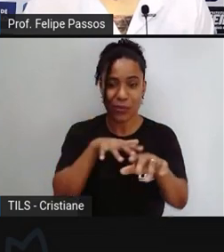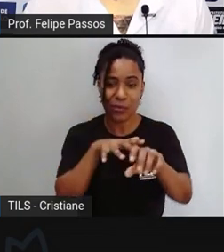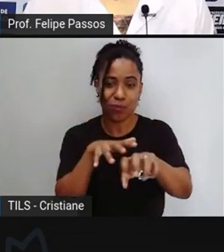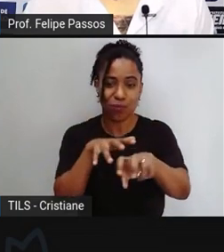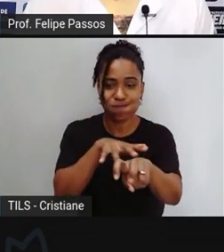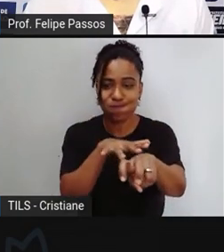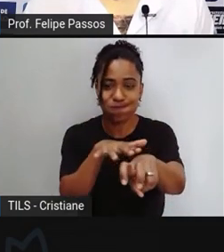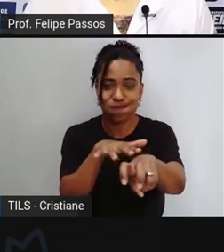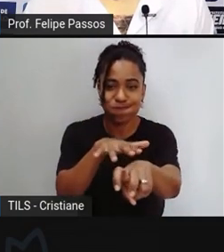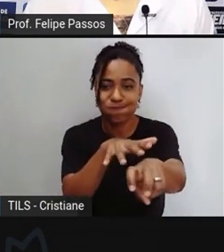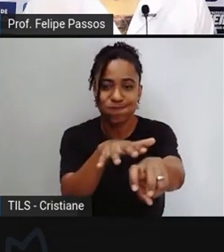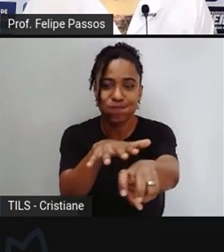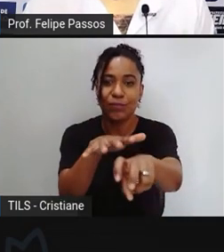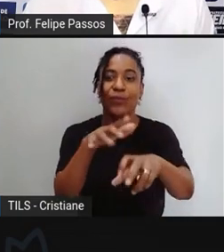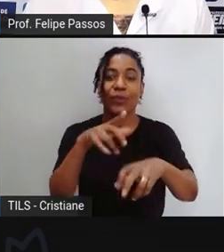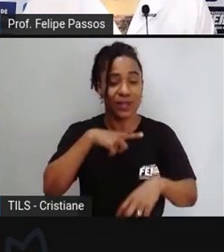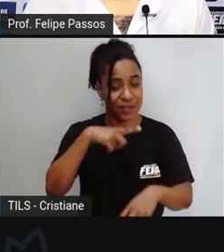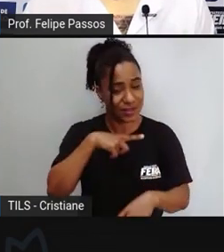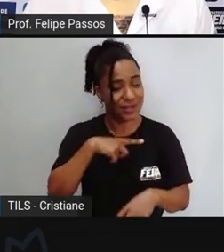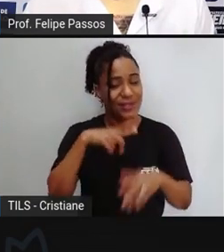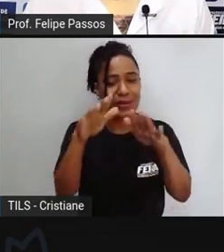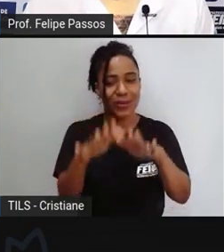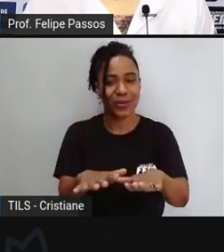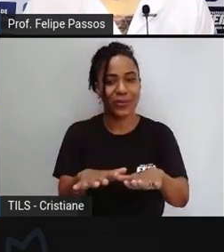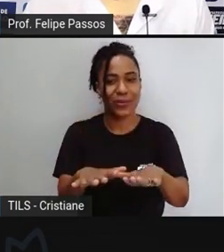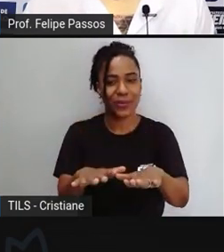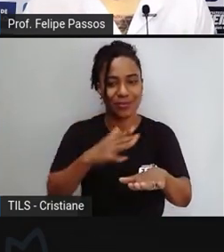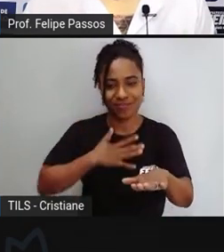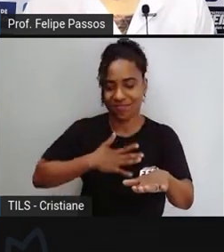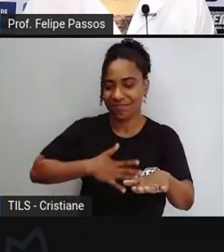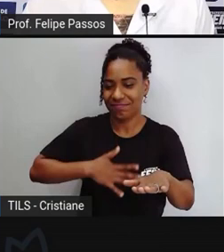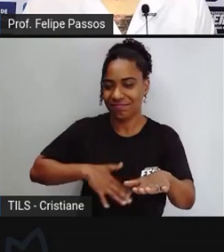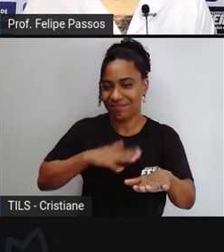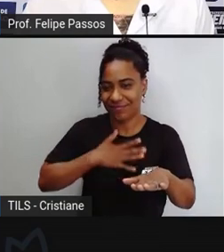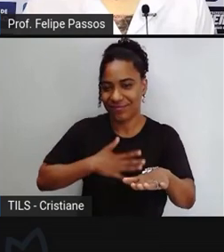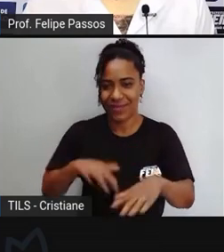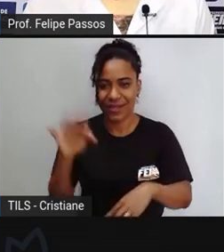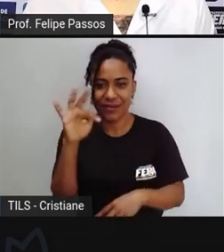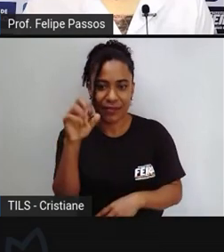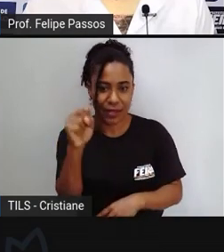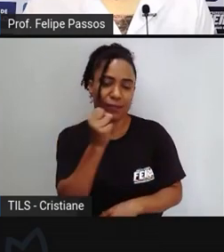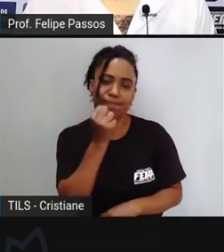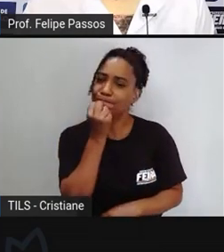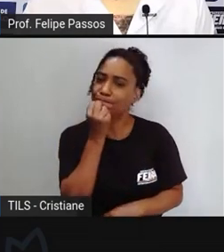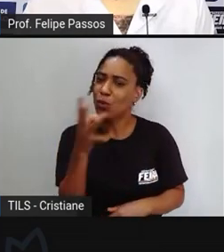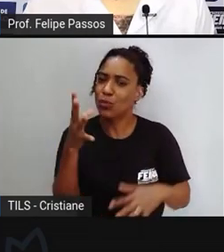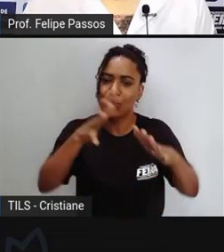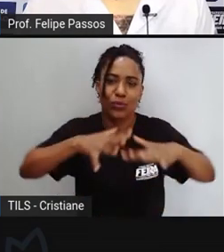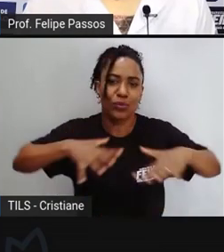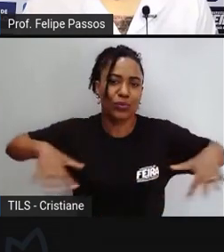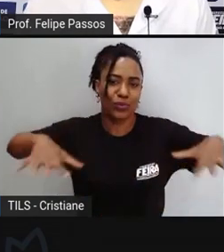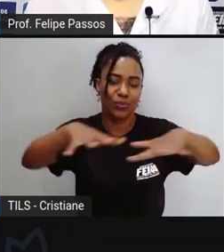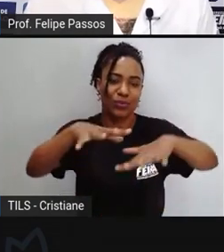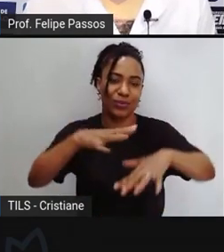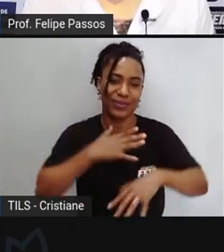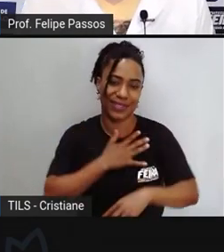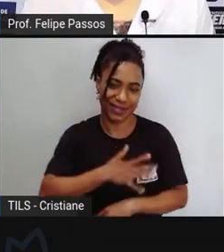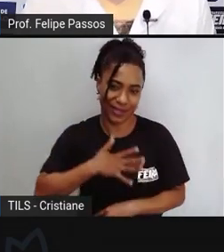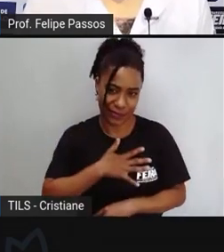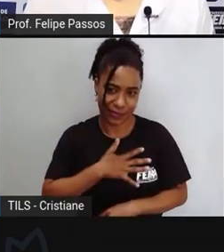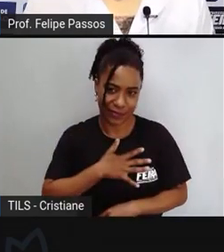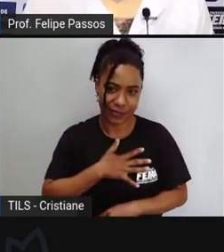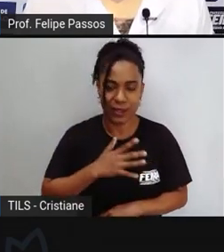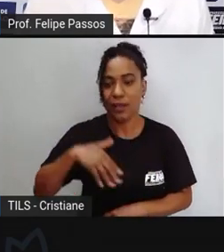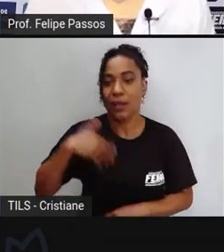ou seja no momento em que a gente começa a